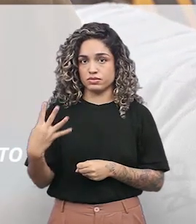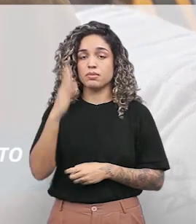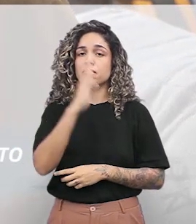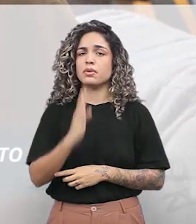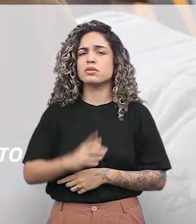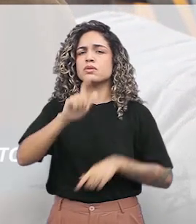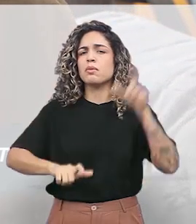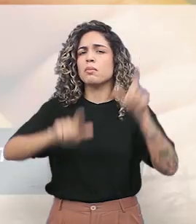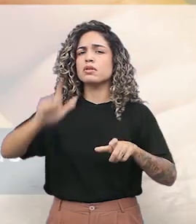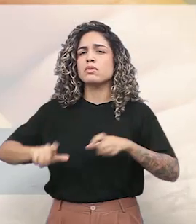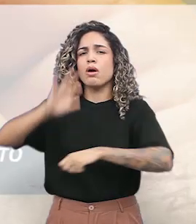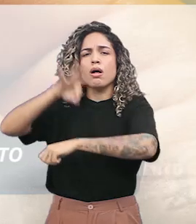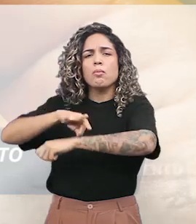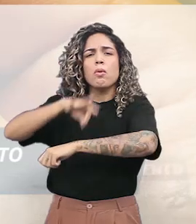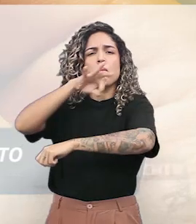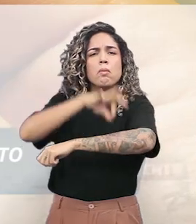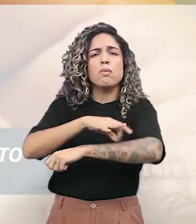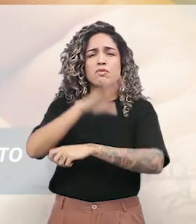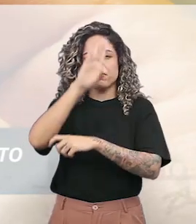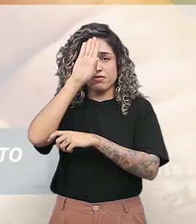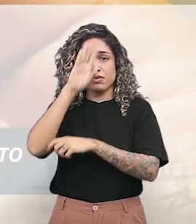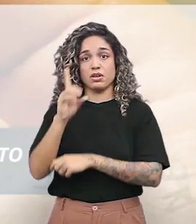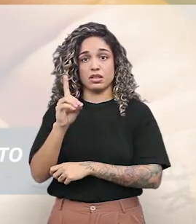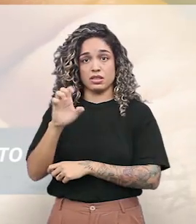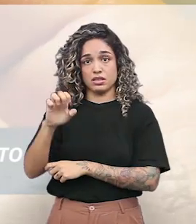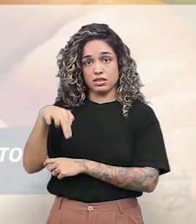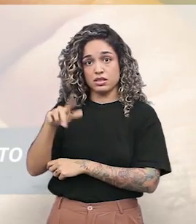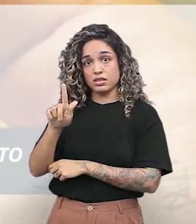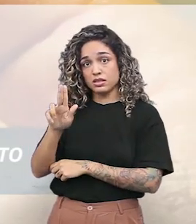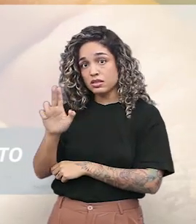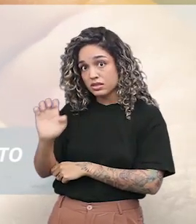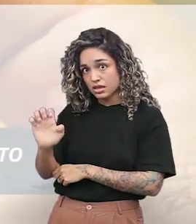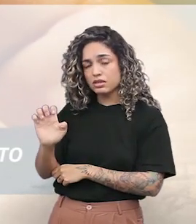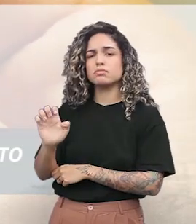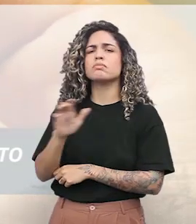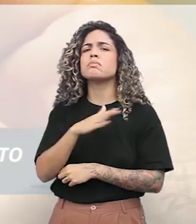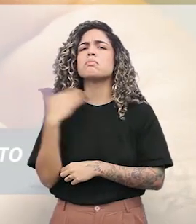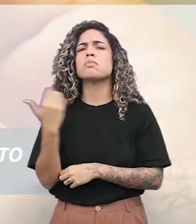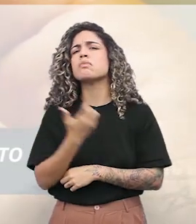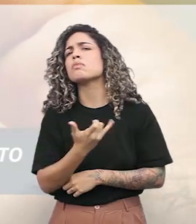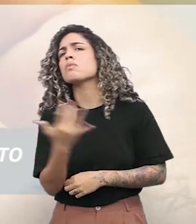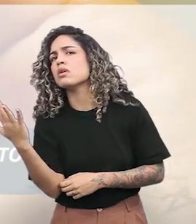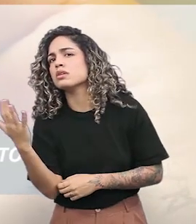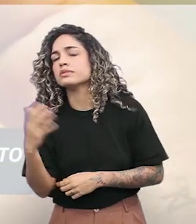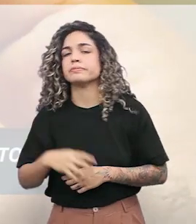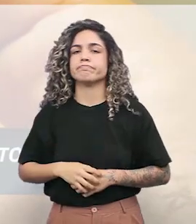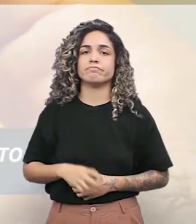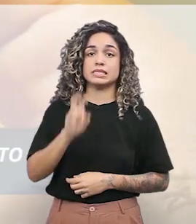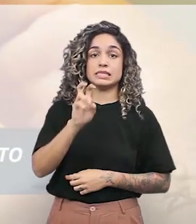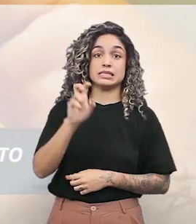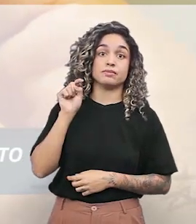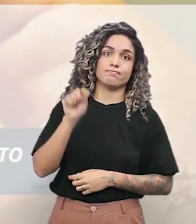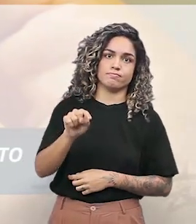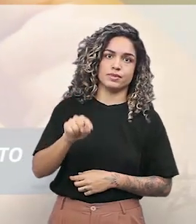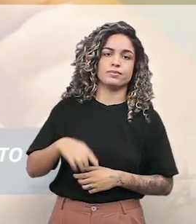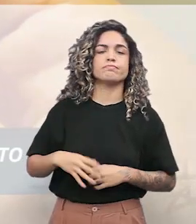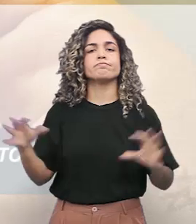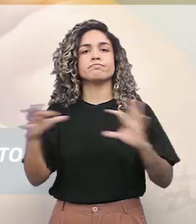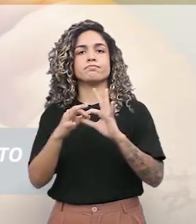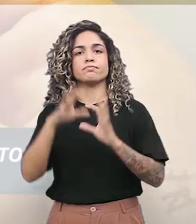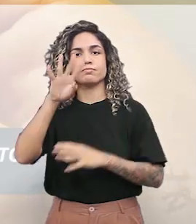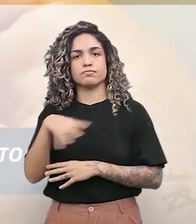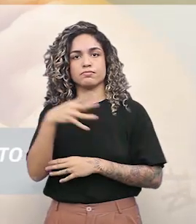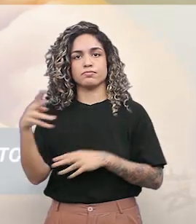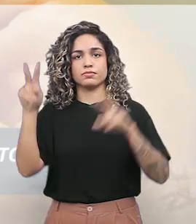e febre amarela. O Brasil, somente neste ano de 2024, já registrou 5 mil mortes por